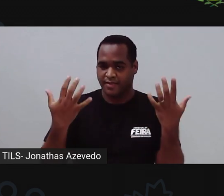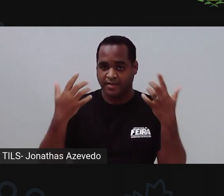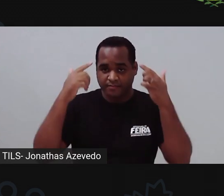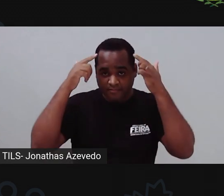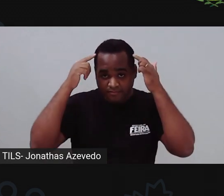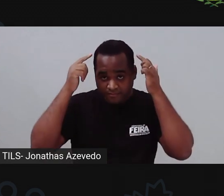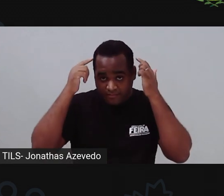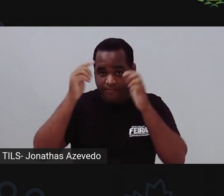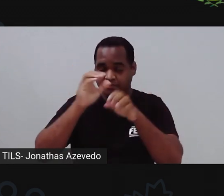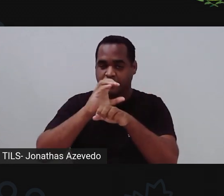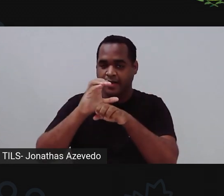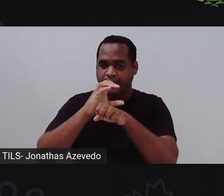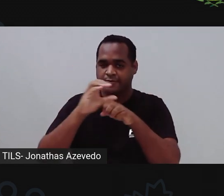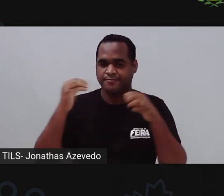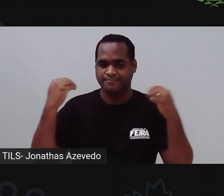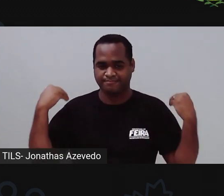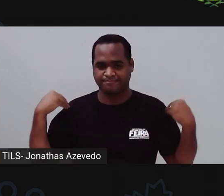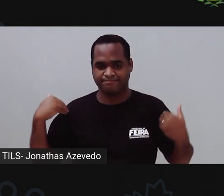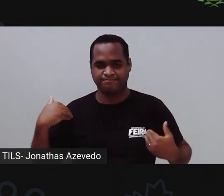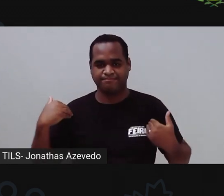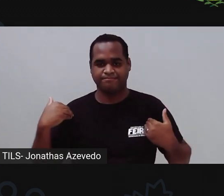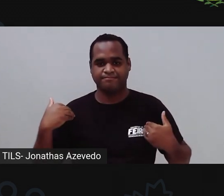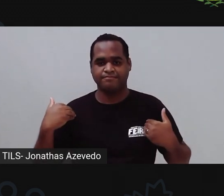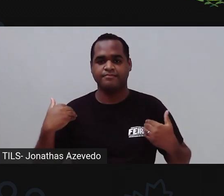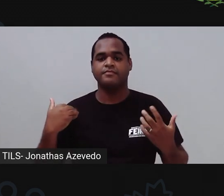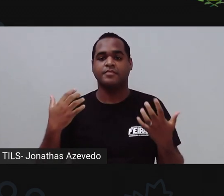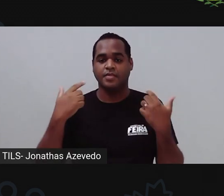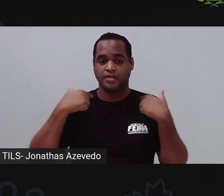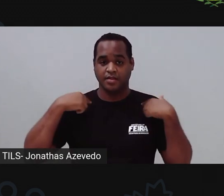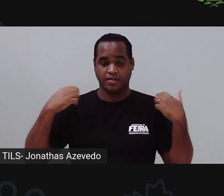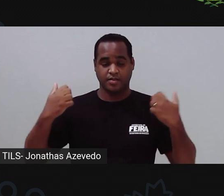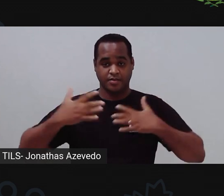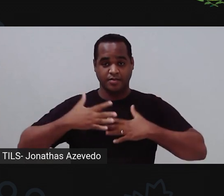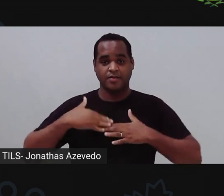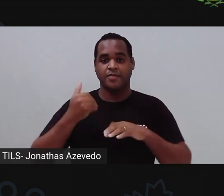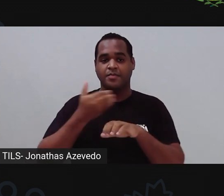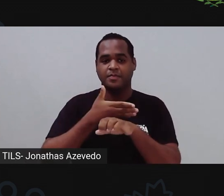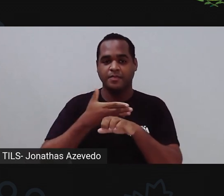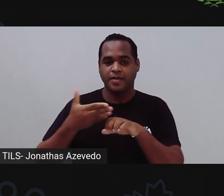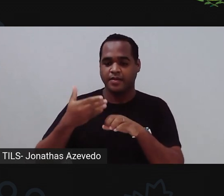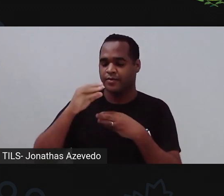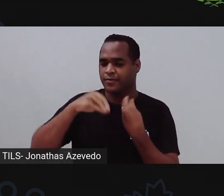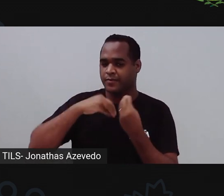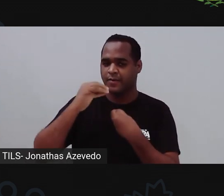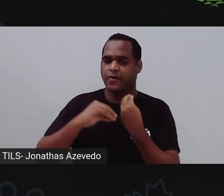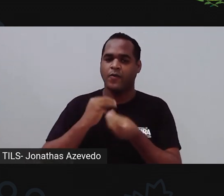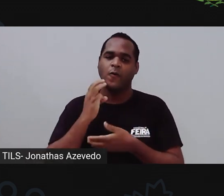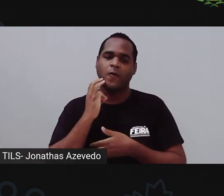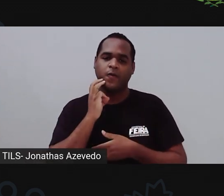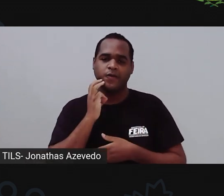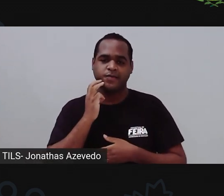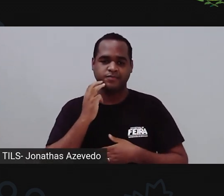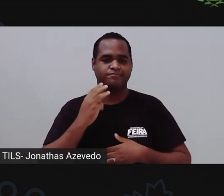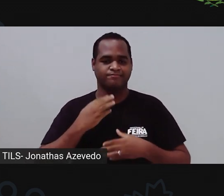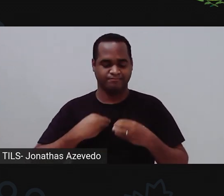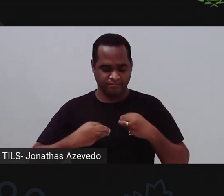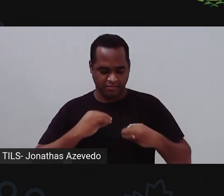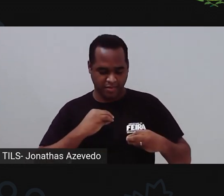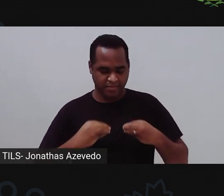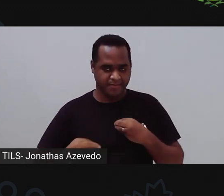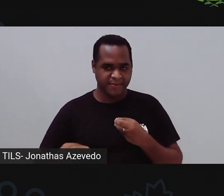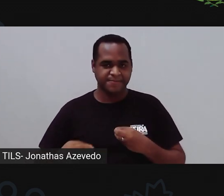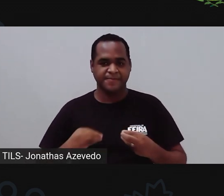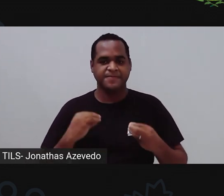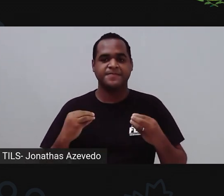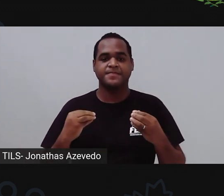escuro, um pouco abaixo do ombro, estou usando hoje um jaleco branco e por dentro tenho uma blusa meio colorida, vestido tie-dye. Aqui